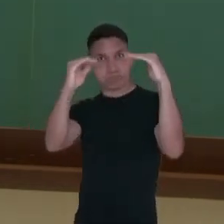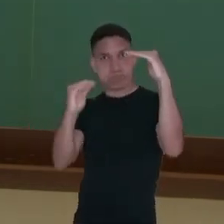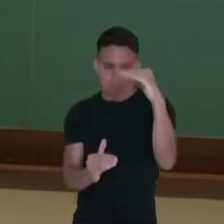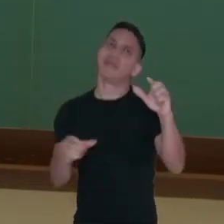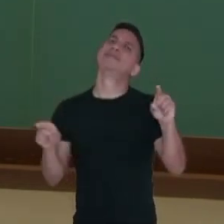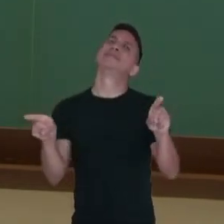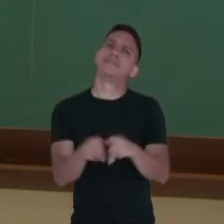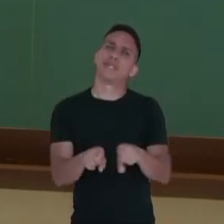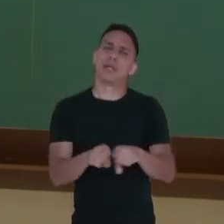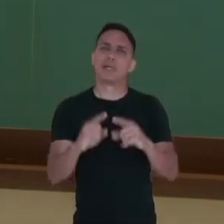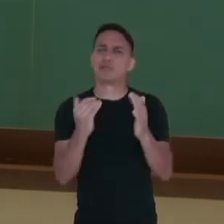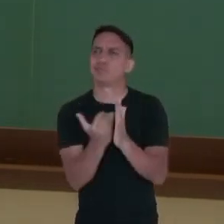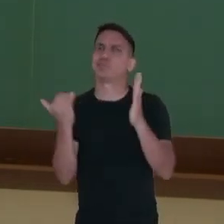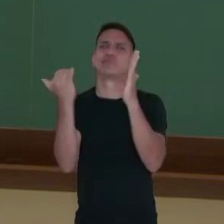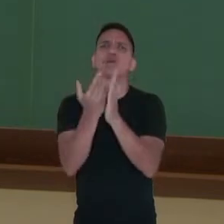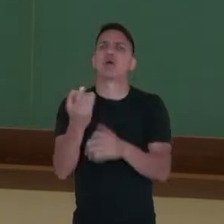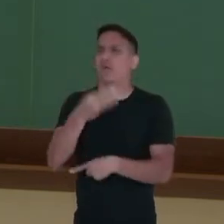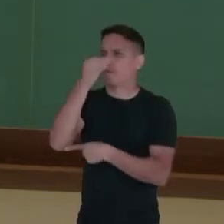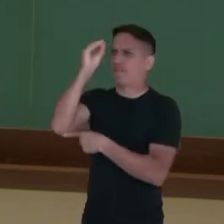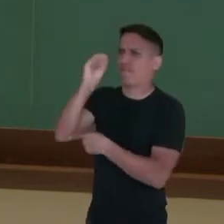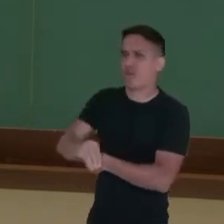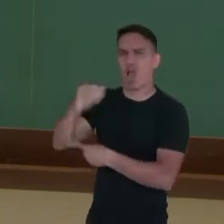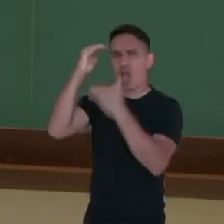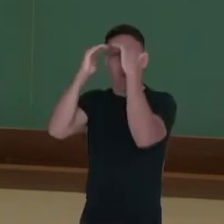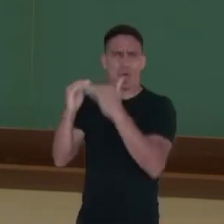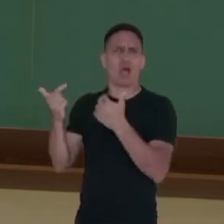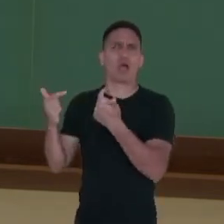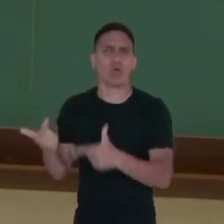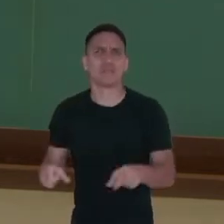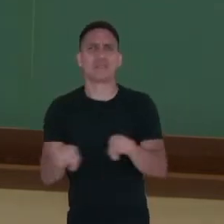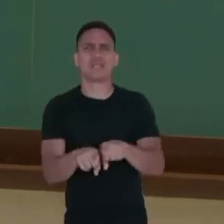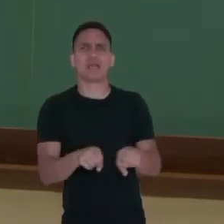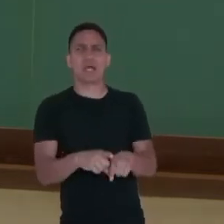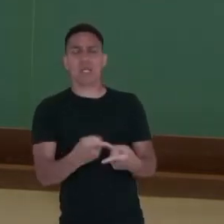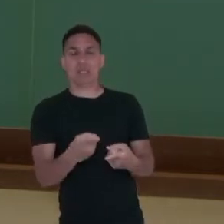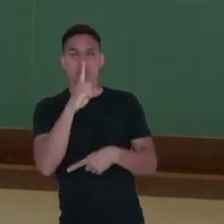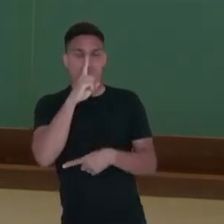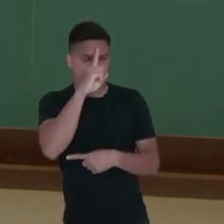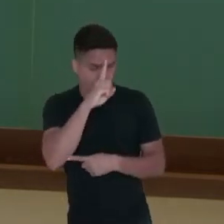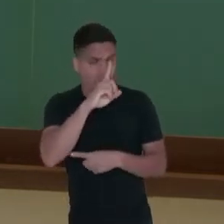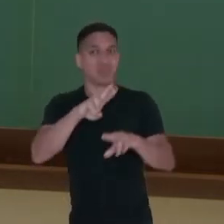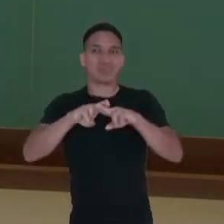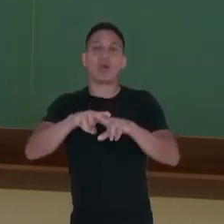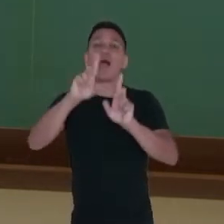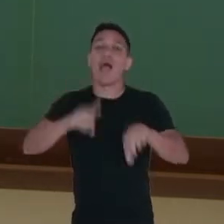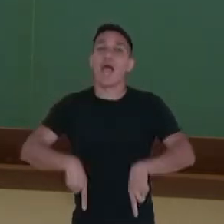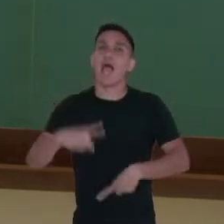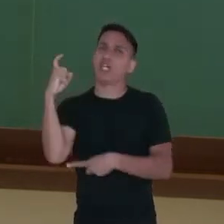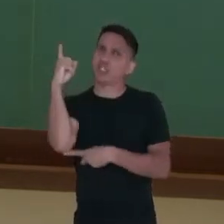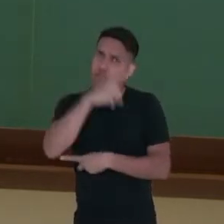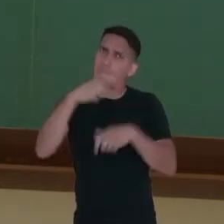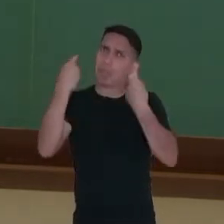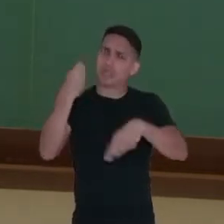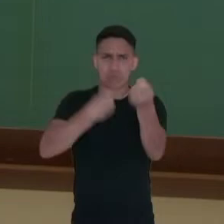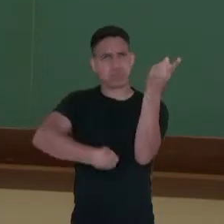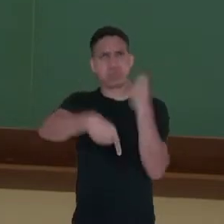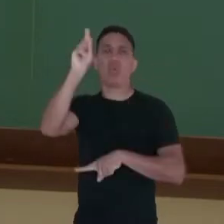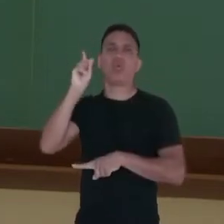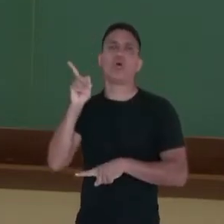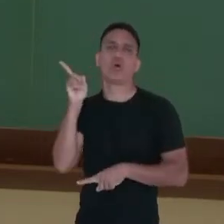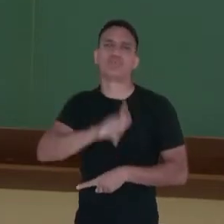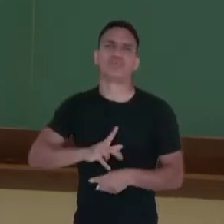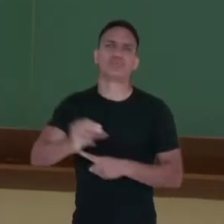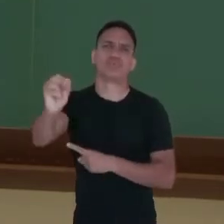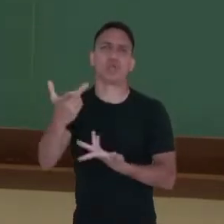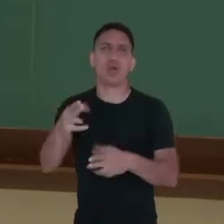o aumento do desrespeito ao outro, da criminalidade, da insegurança e é um desafio que devemos superar. Então, aqui, por exemplo,